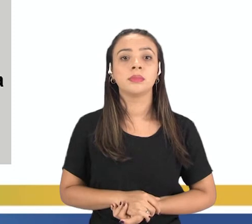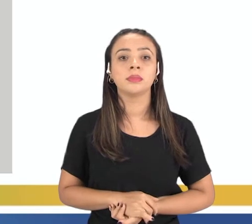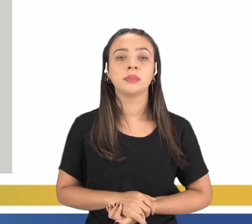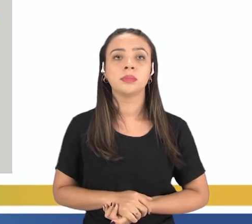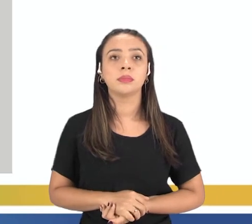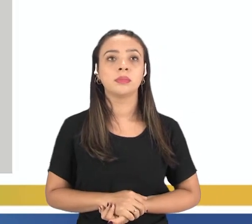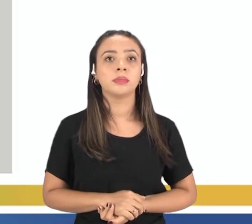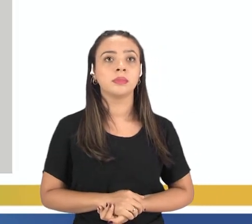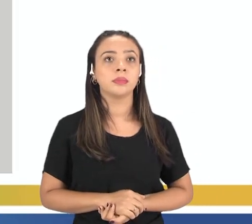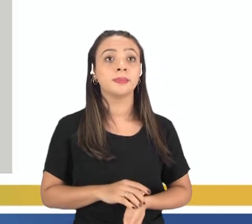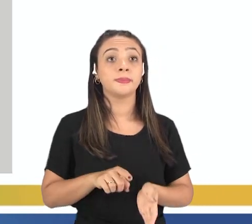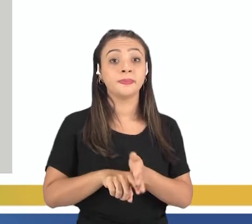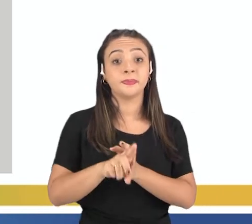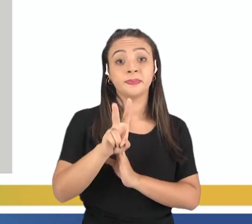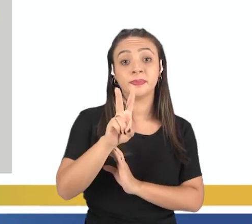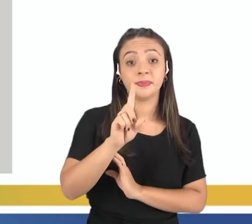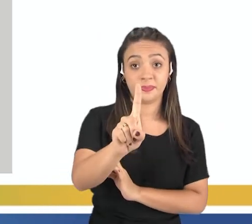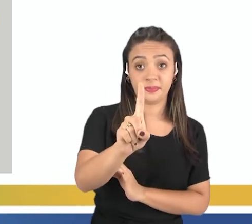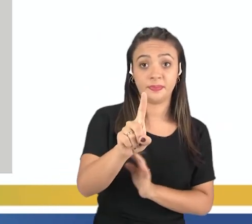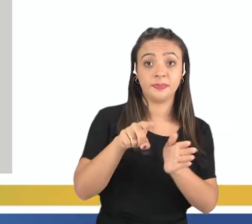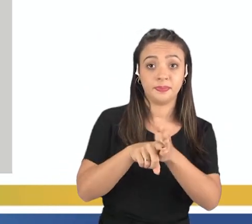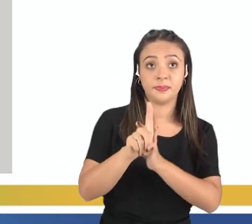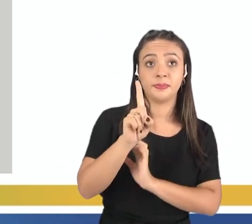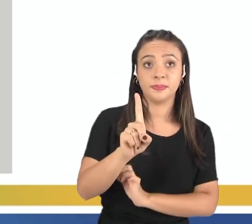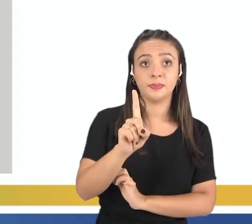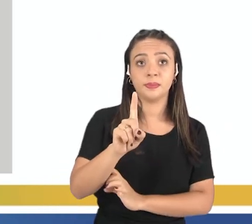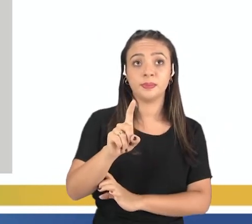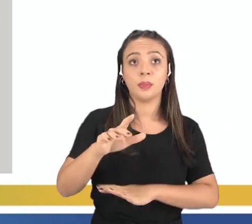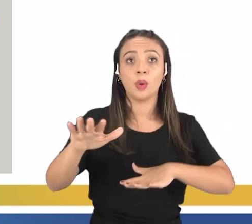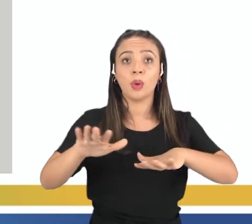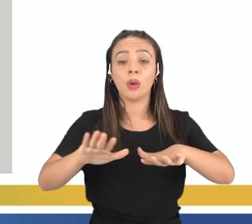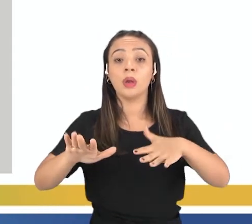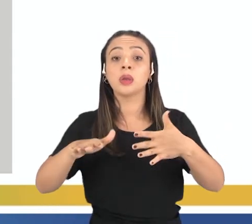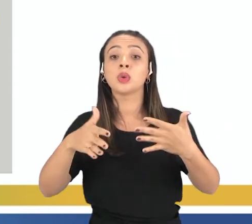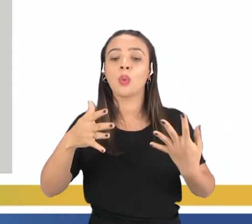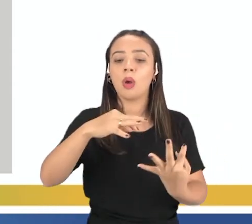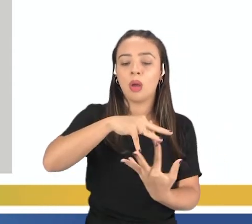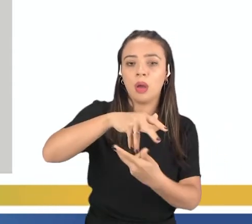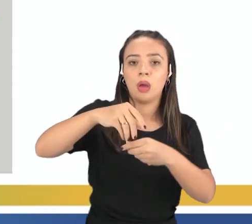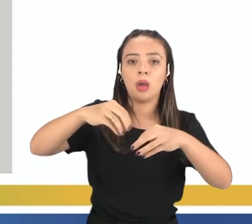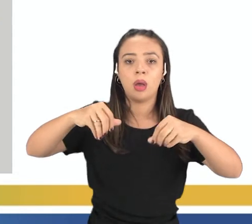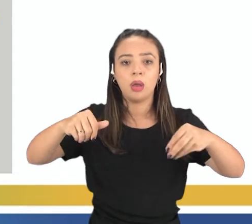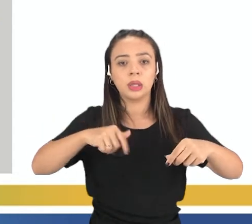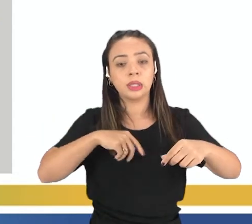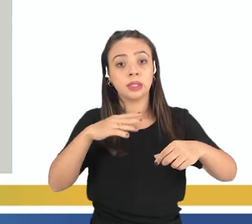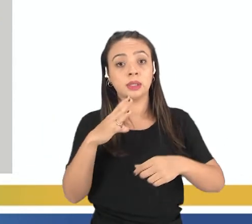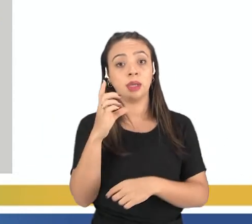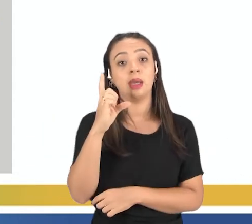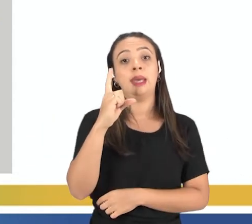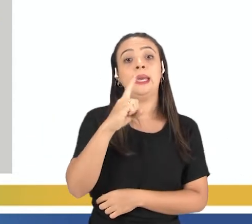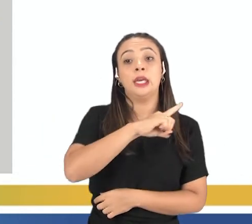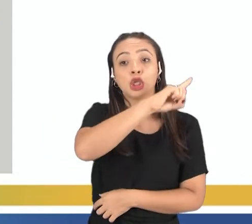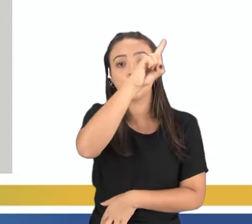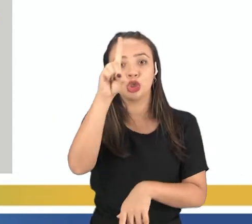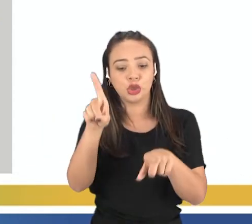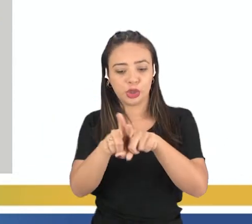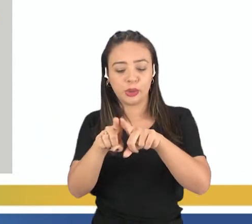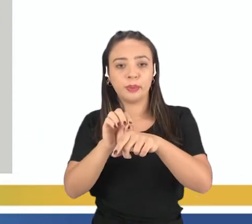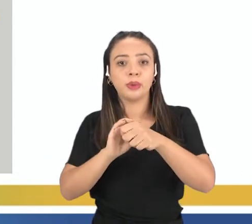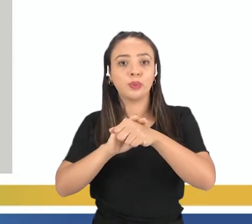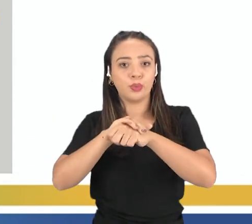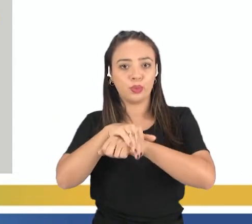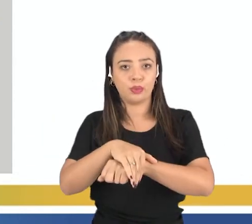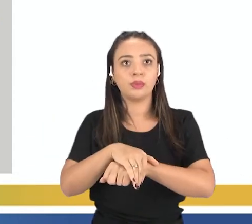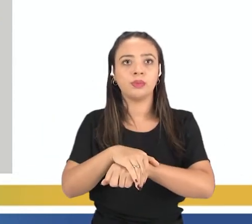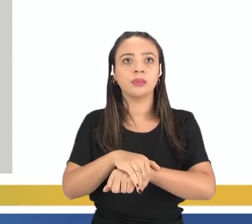gabarito. Questão 1. Que movimento da Terra está relacionado à ocorrência dos dias e das noites? Bem fácil, gente. O